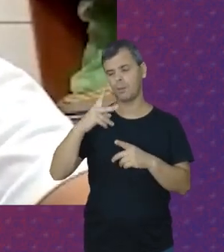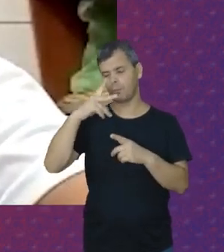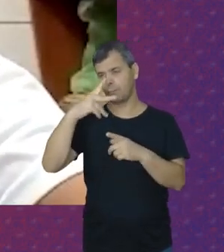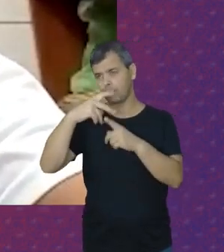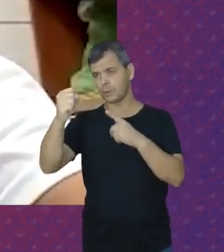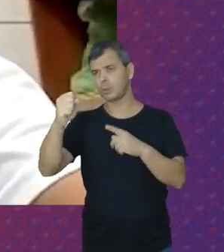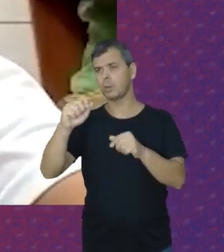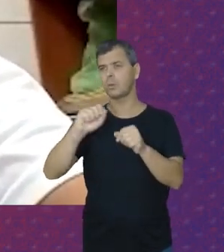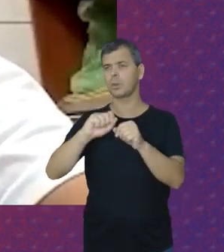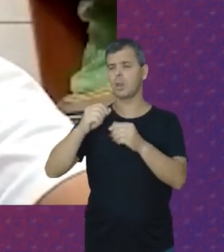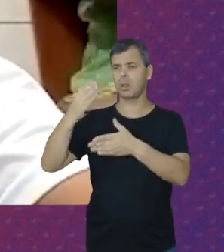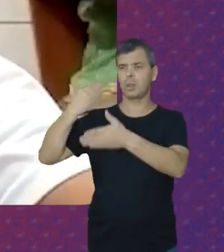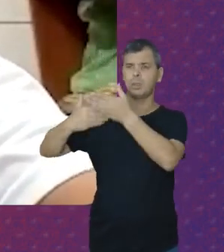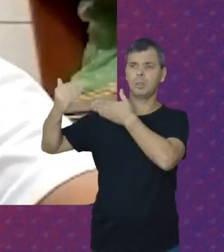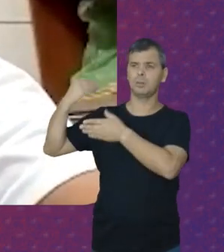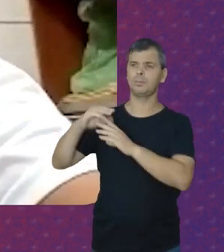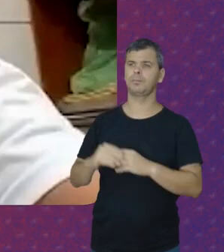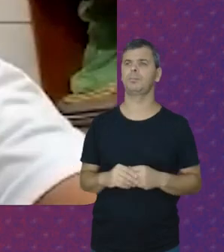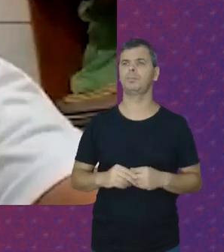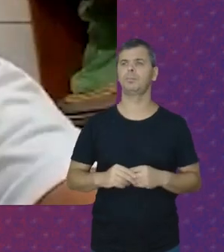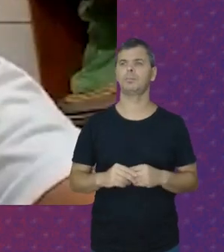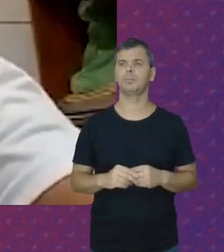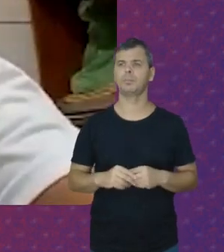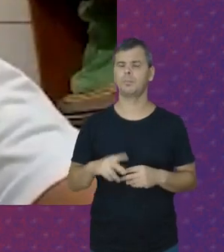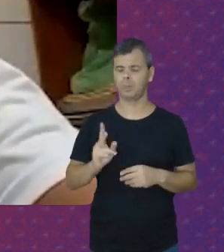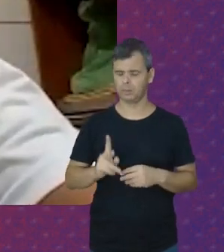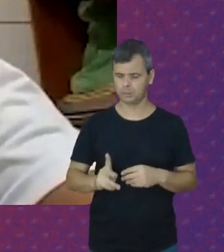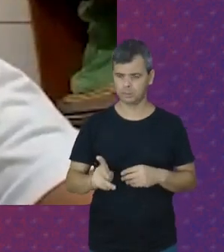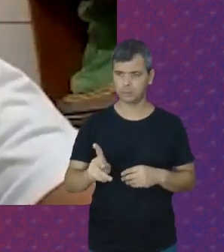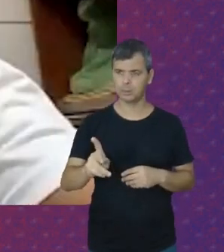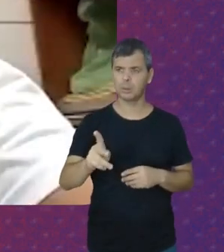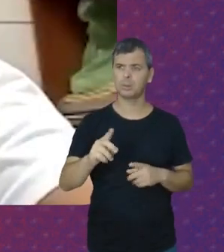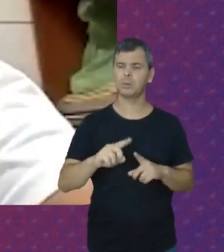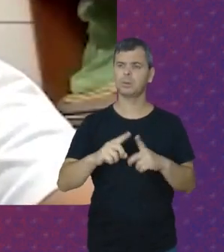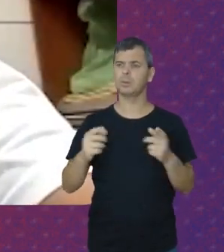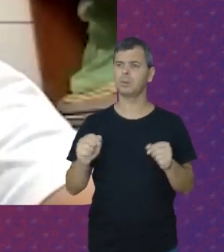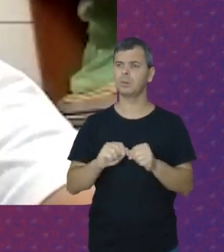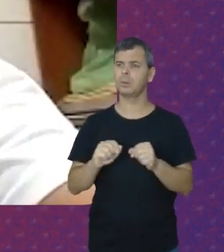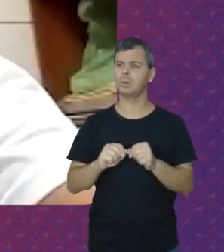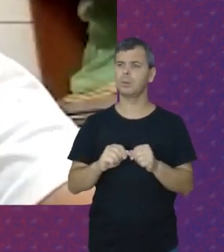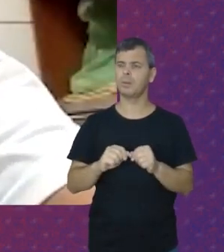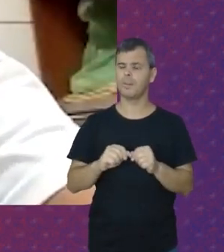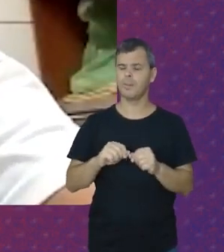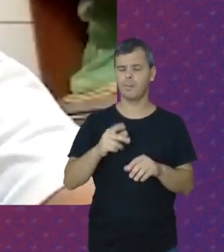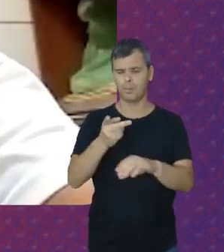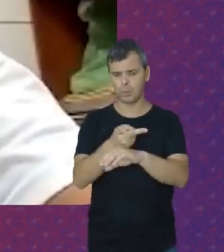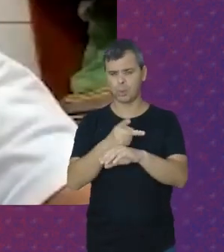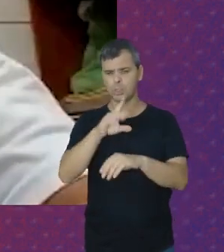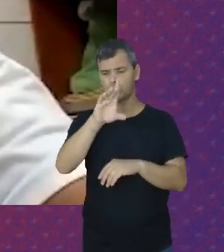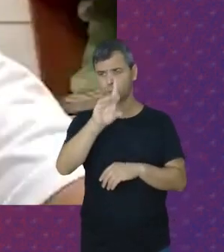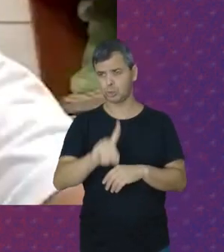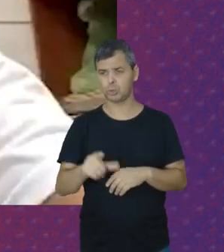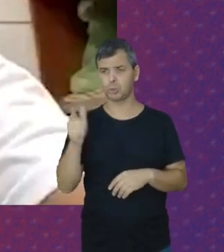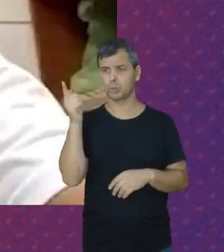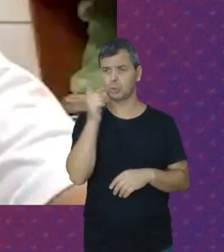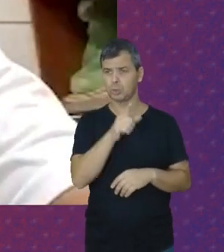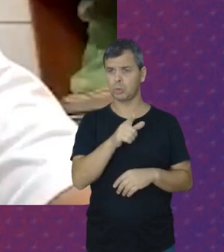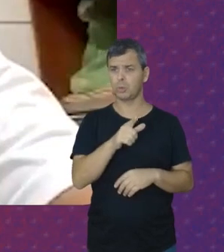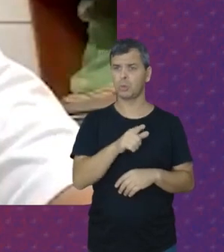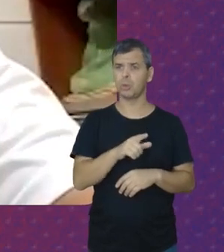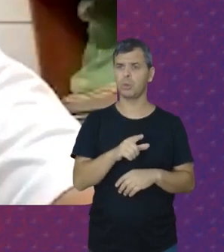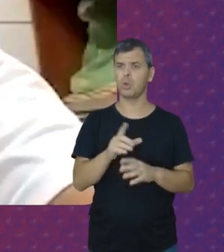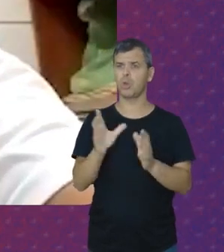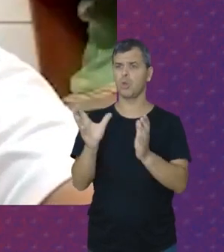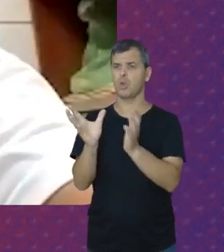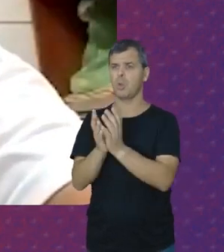Naquela época E aí Sempre caminhando Sempre caminhando Buscando direitos Conseguimos A convenção